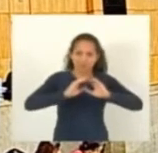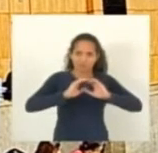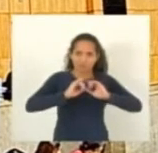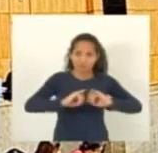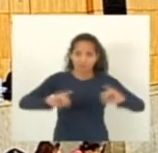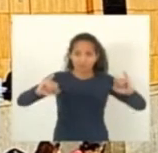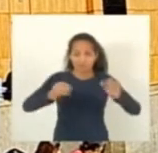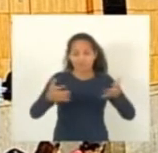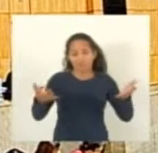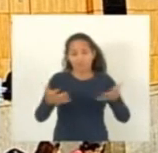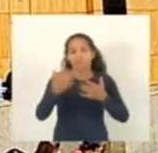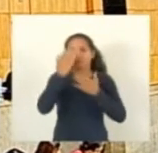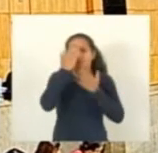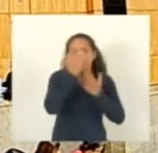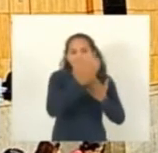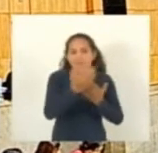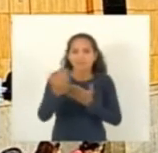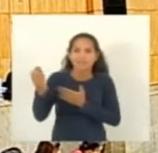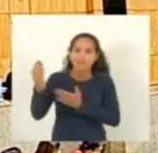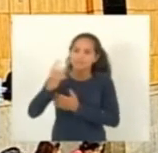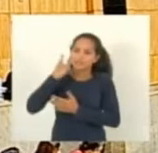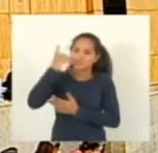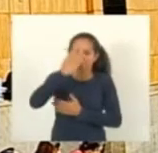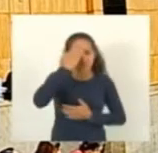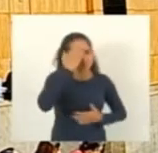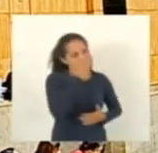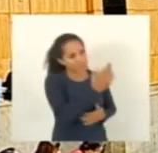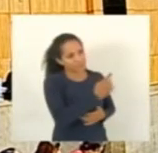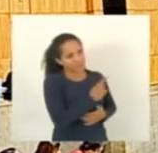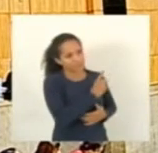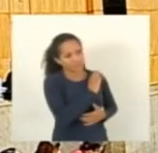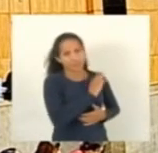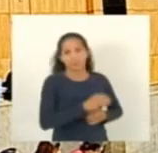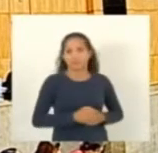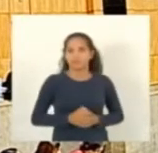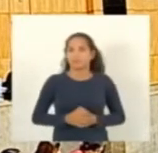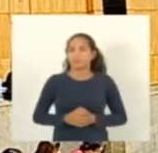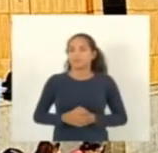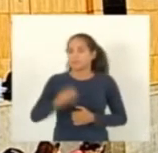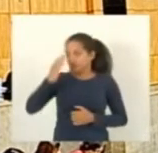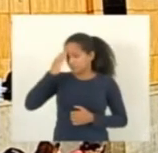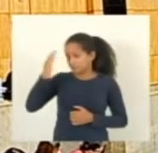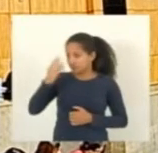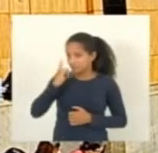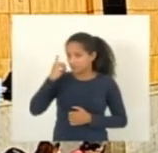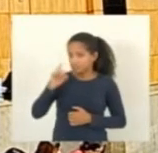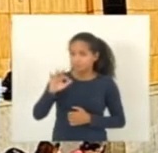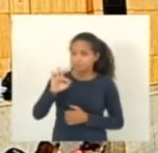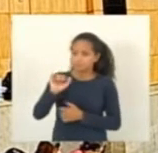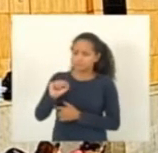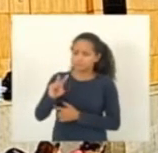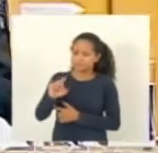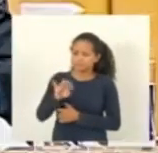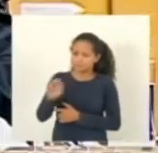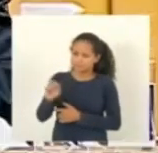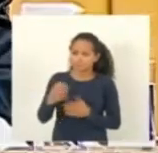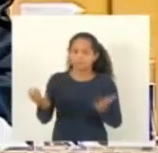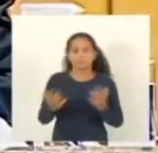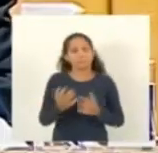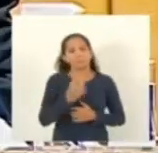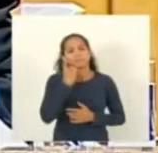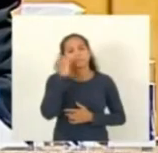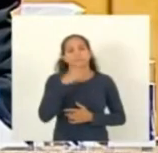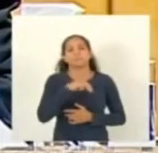isso na sessão de hoje e agradecer os novos pais obrigado deputado Danilo Baez obrigado deputado Rafael Favato com a palavra